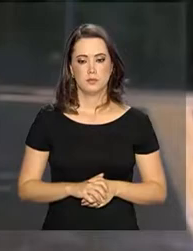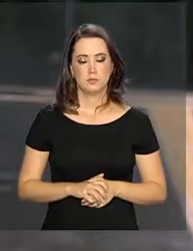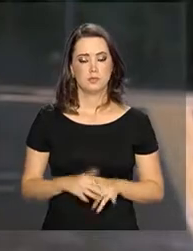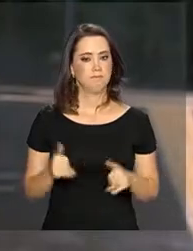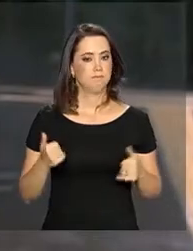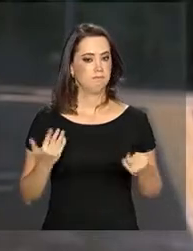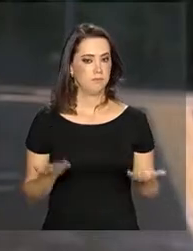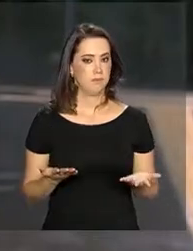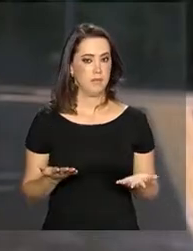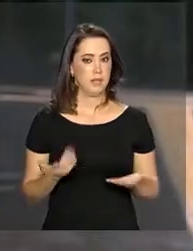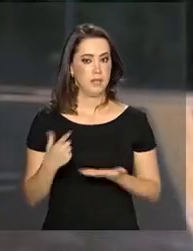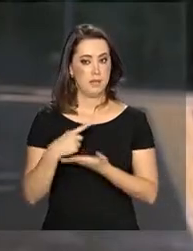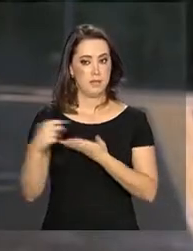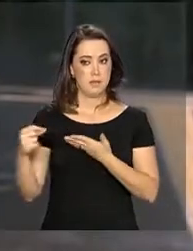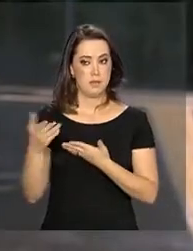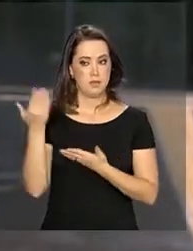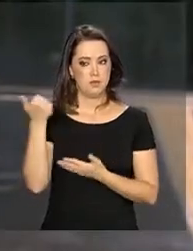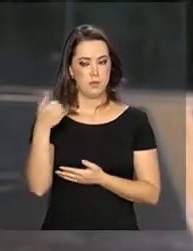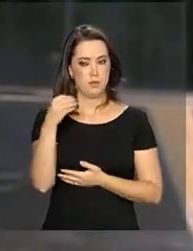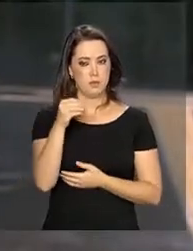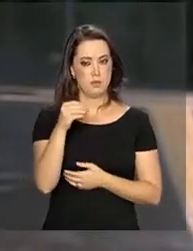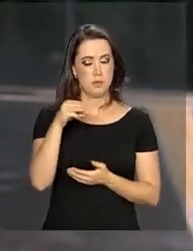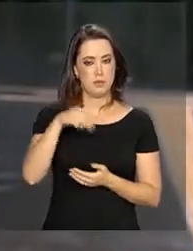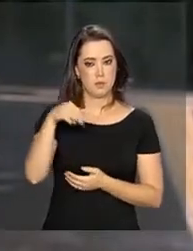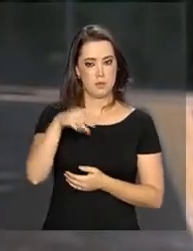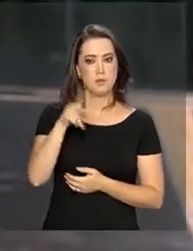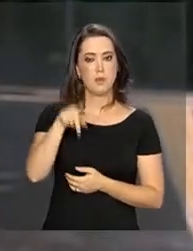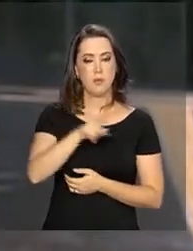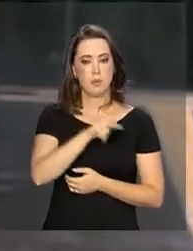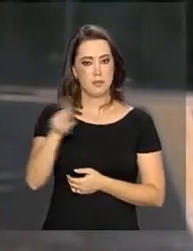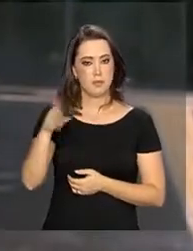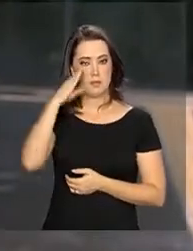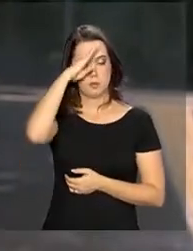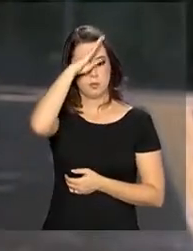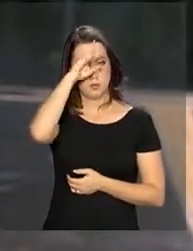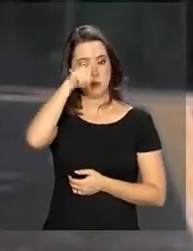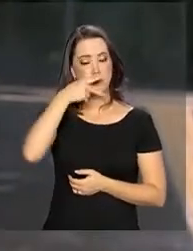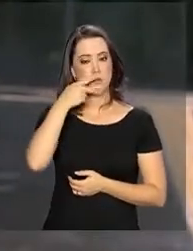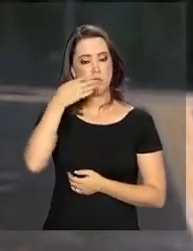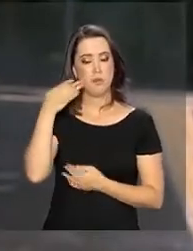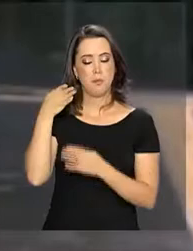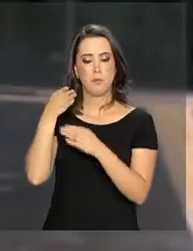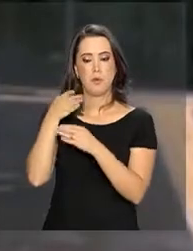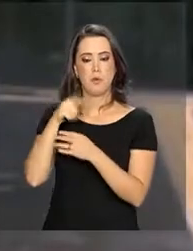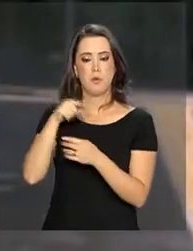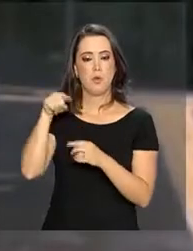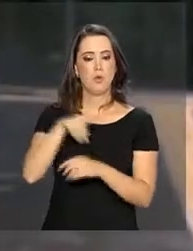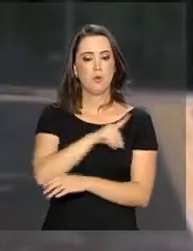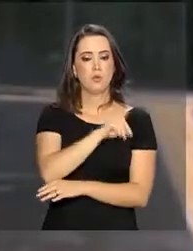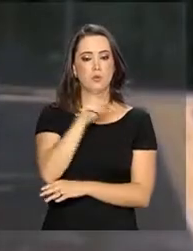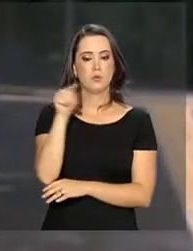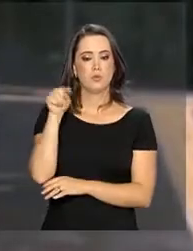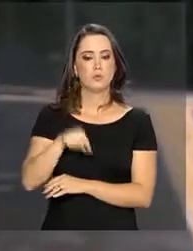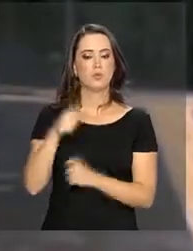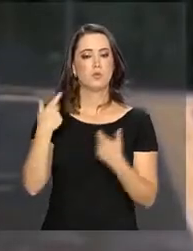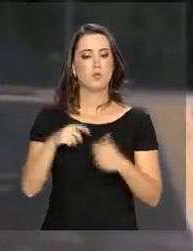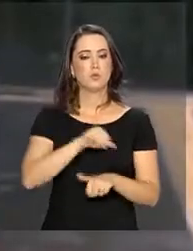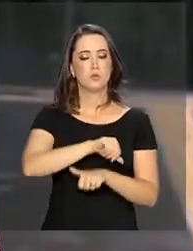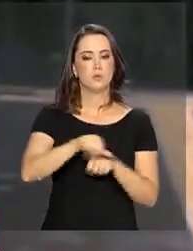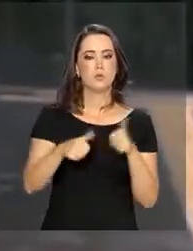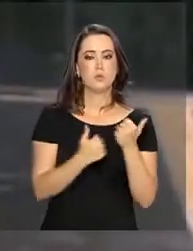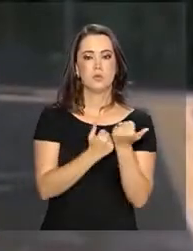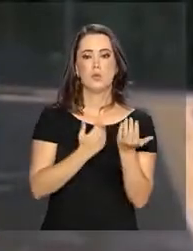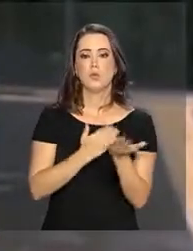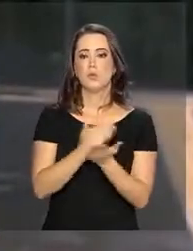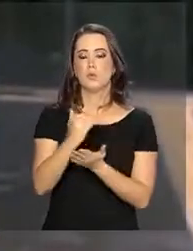Bom, quem saiu daqui há cerca de dez minutos foi o presidente eleito Jair Bolsonaro, ele que passou o dia aqui no gabinete de transição